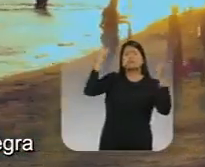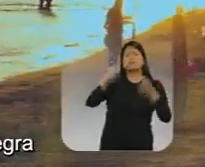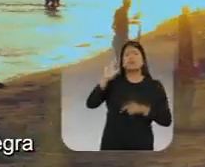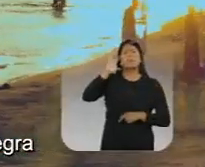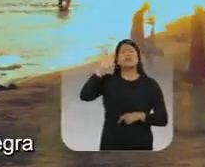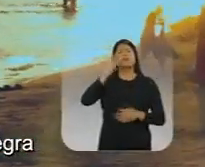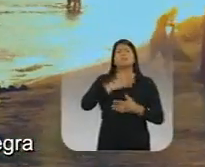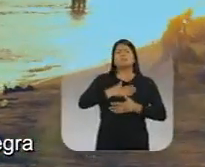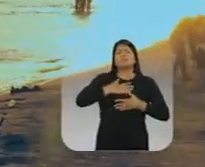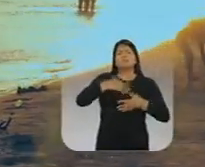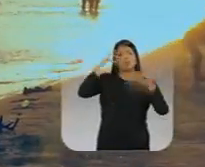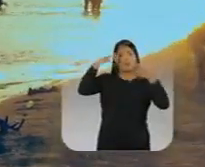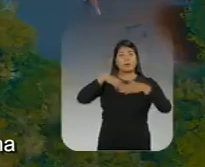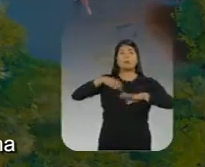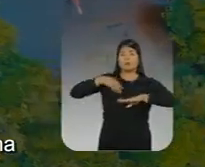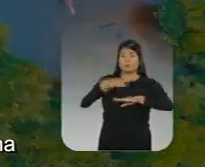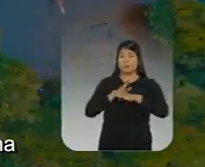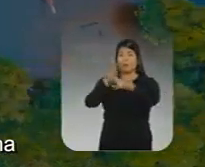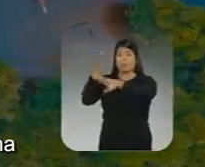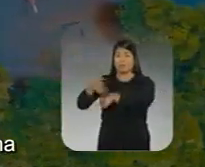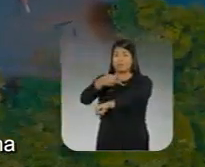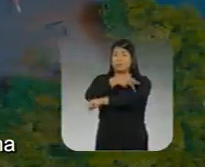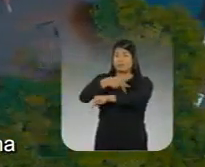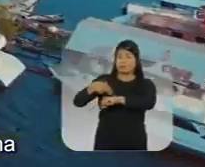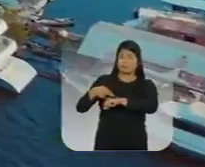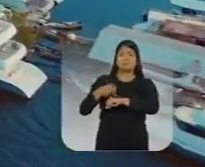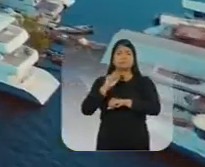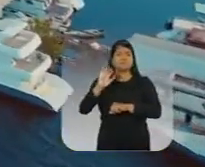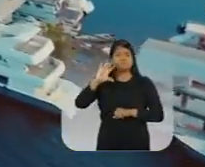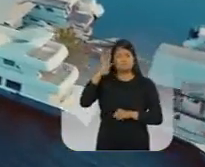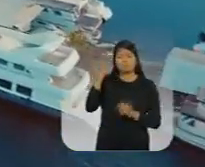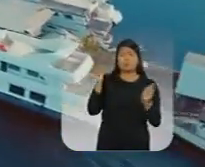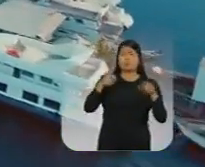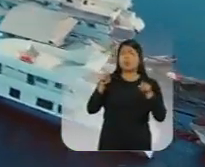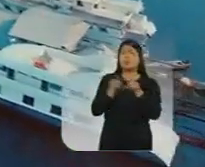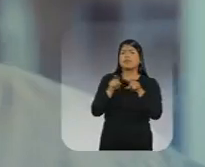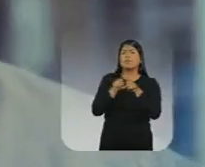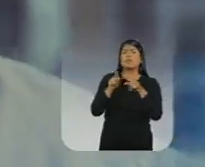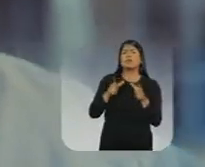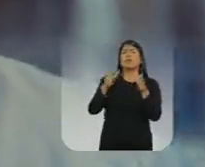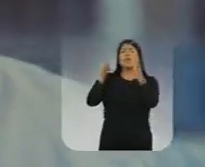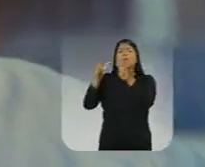Ponta Negra Se não quiser eu posso dar uma chegadinha No famoso Tarumã